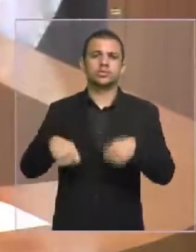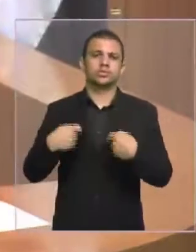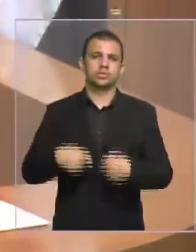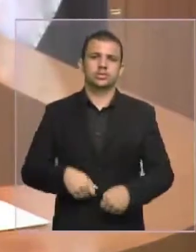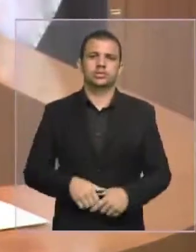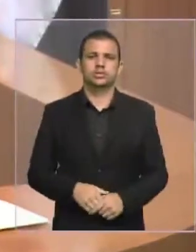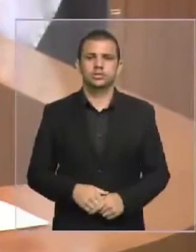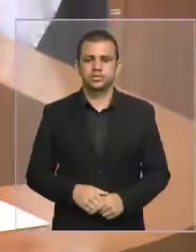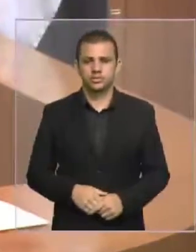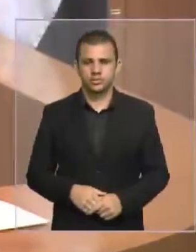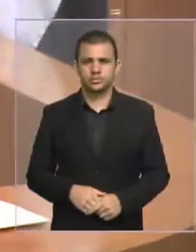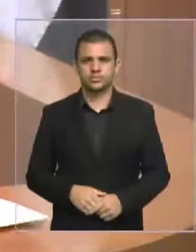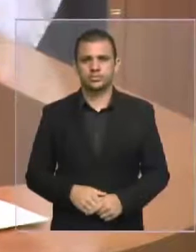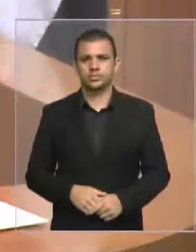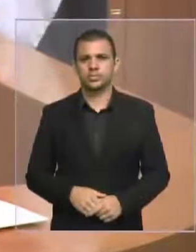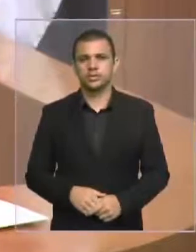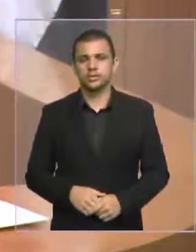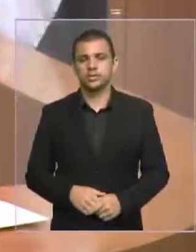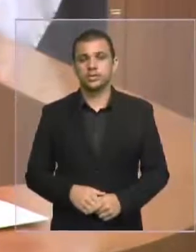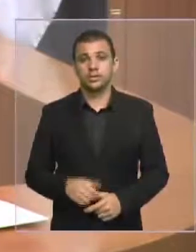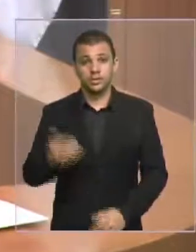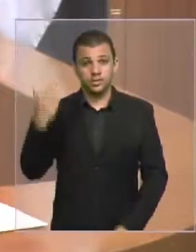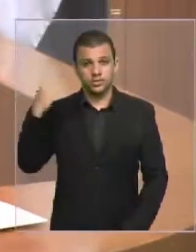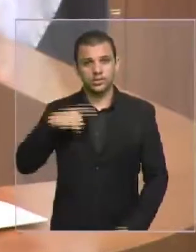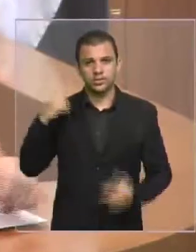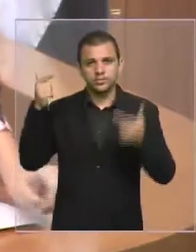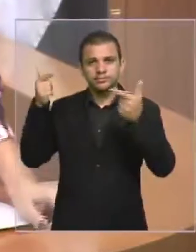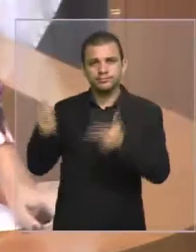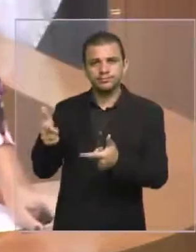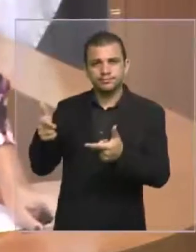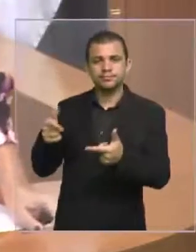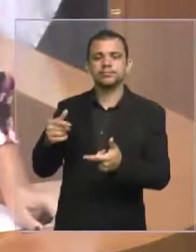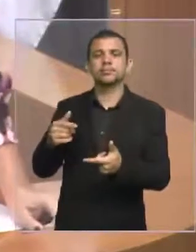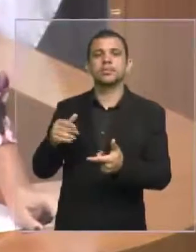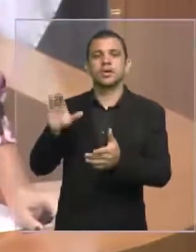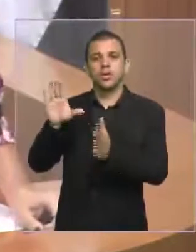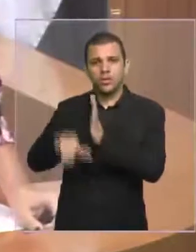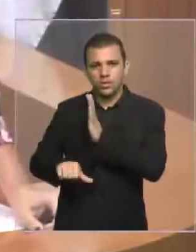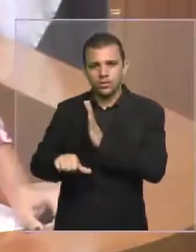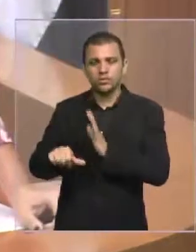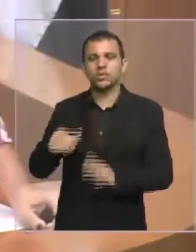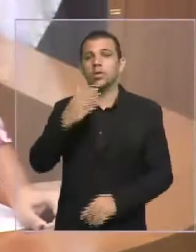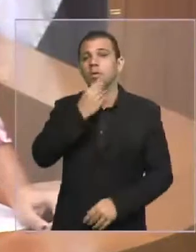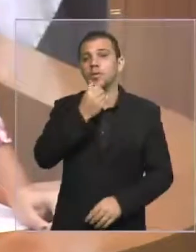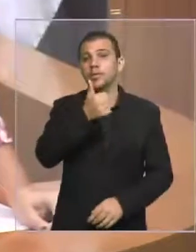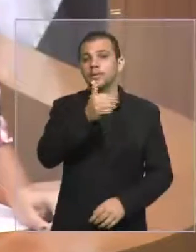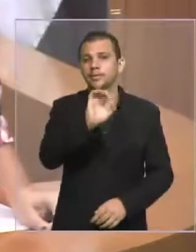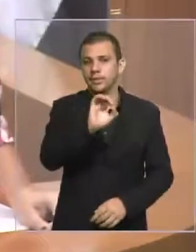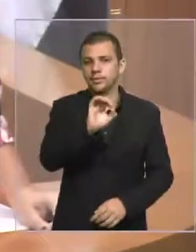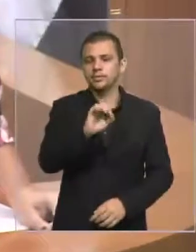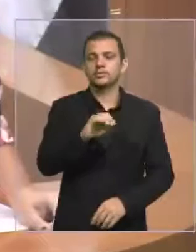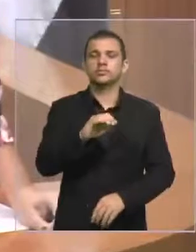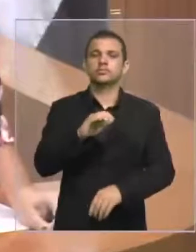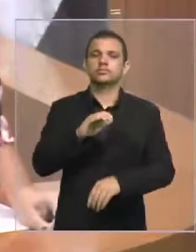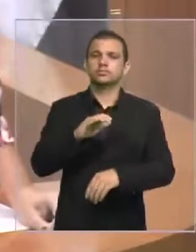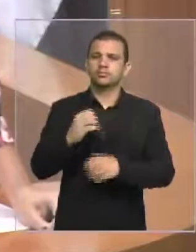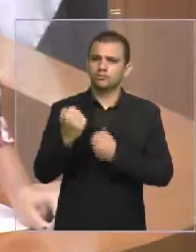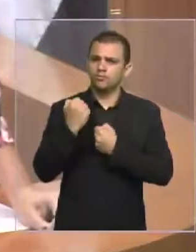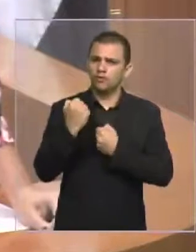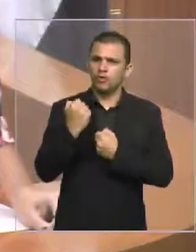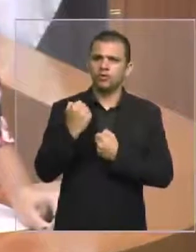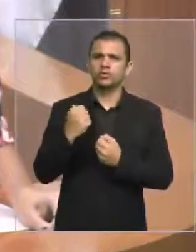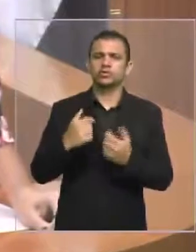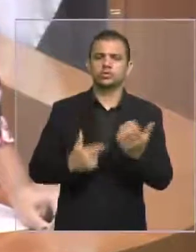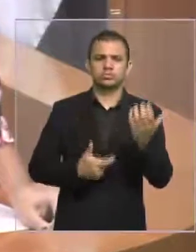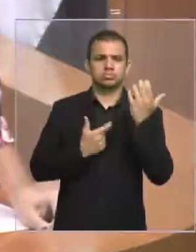Depois do último assalto, onde dez homens fortemente armados invadiram a agência e mataram